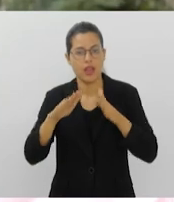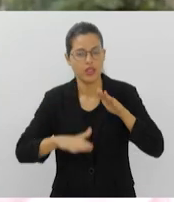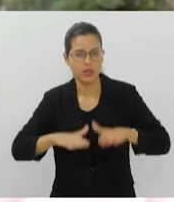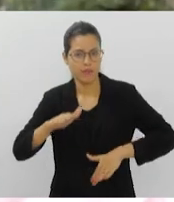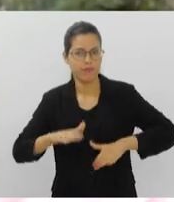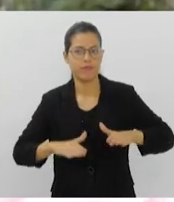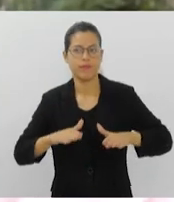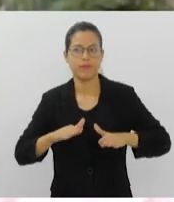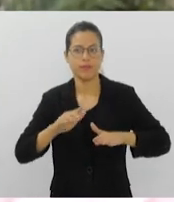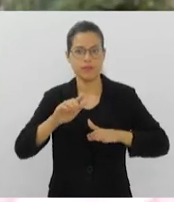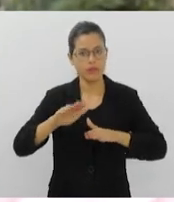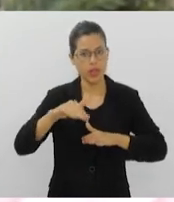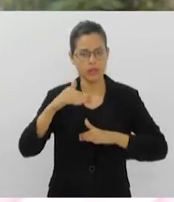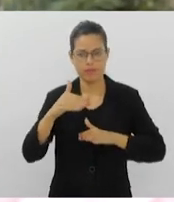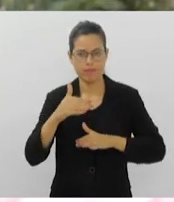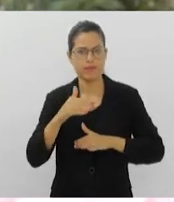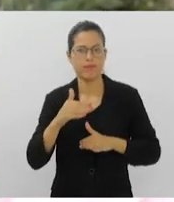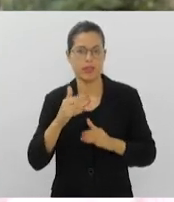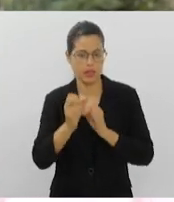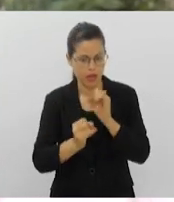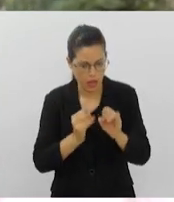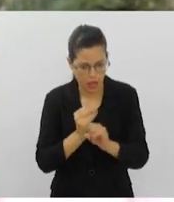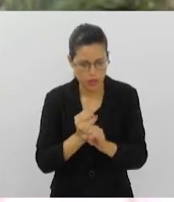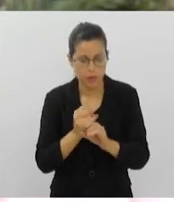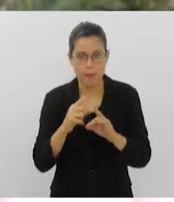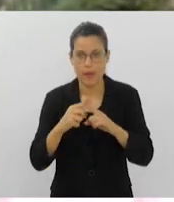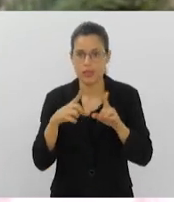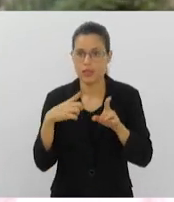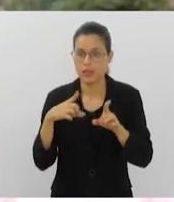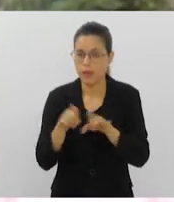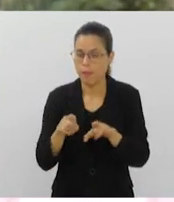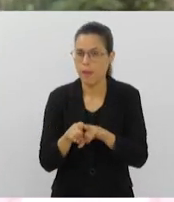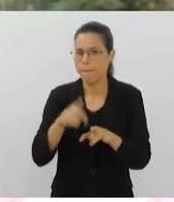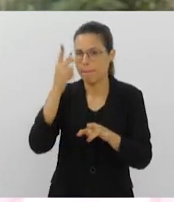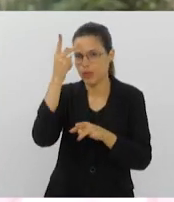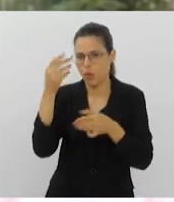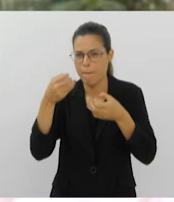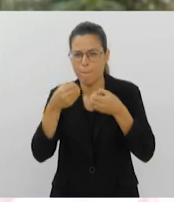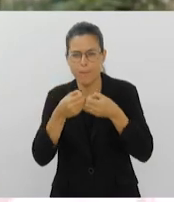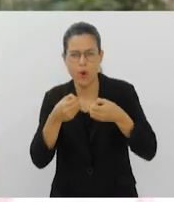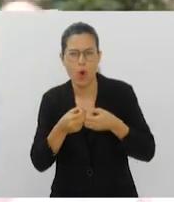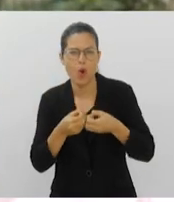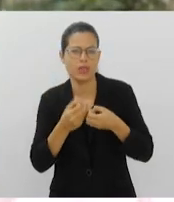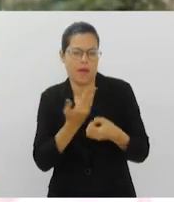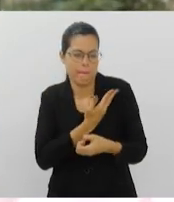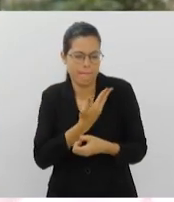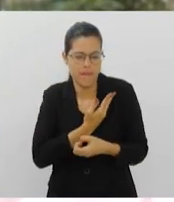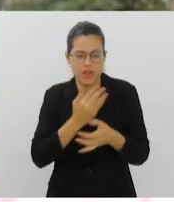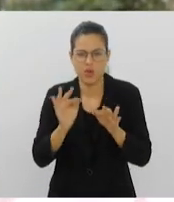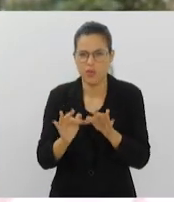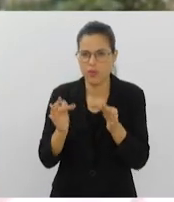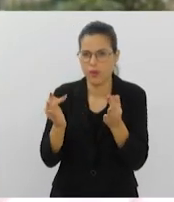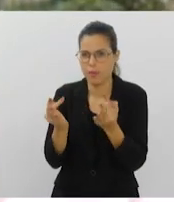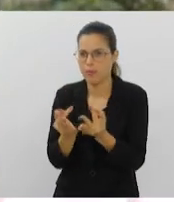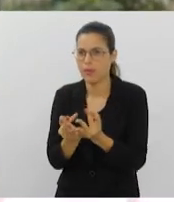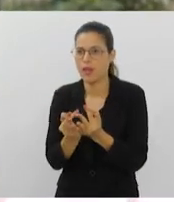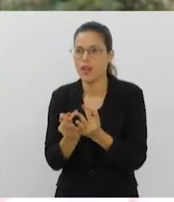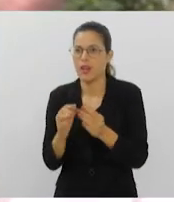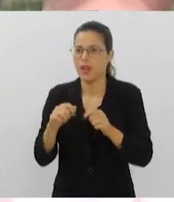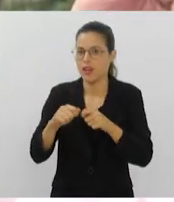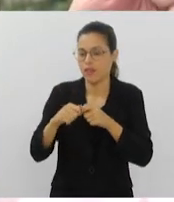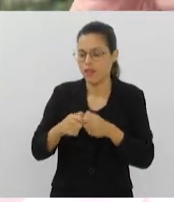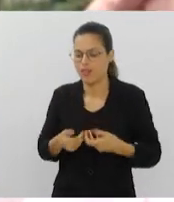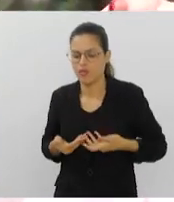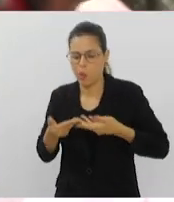internet, a gente tem também pessoas próximas, amigos, parentes. normalmente, são essas pessoas quem fazem os convites